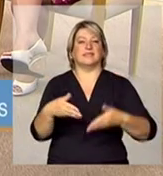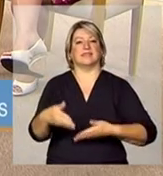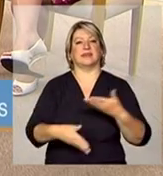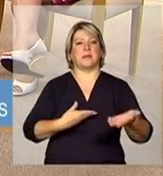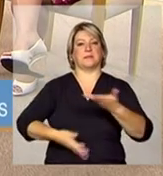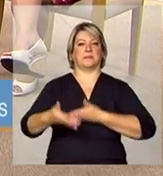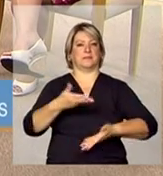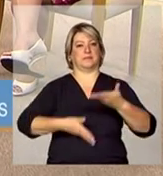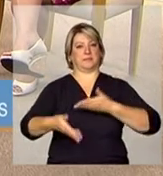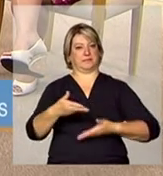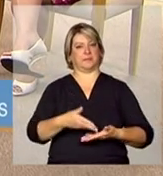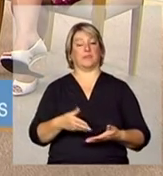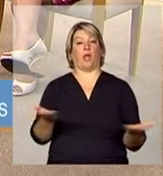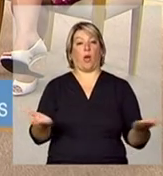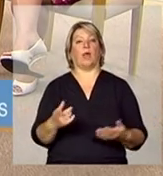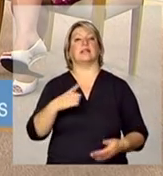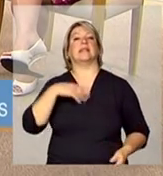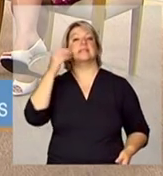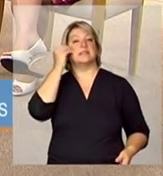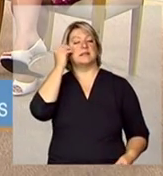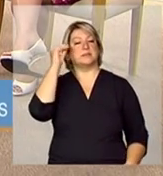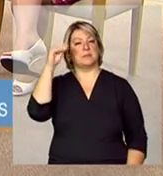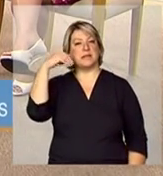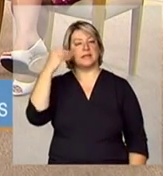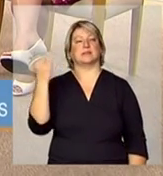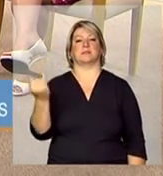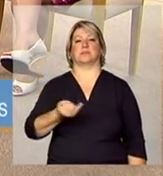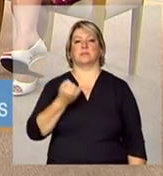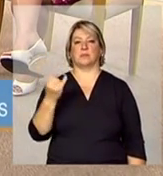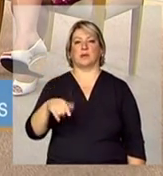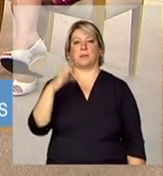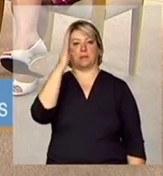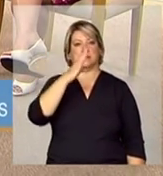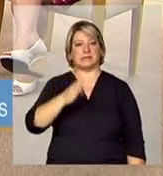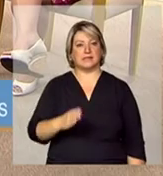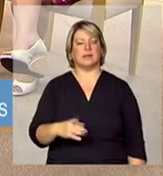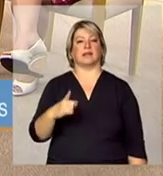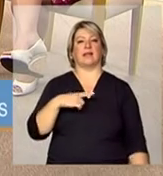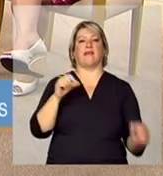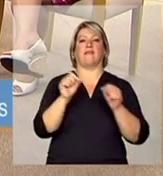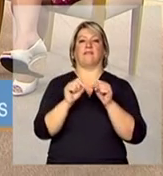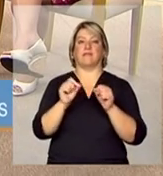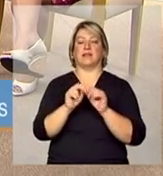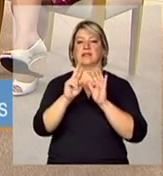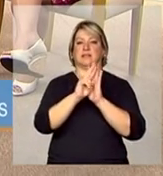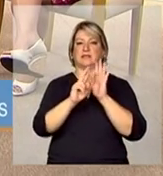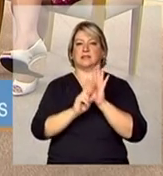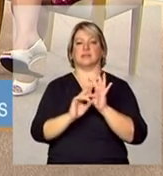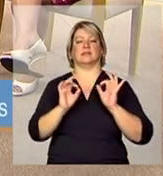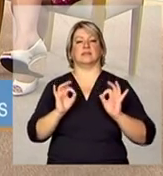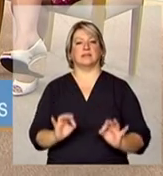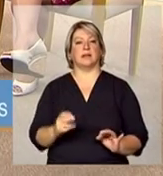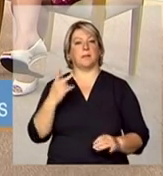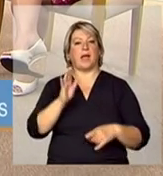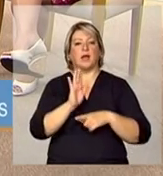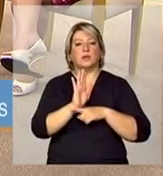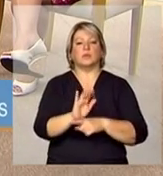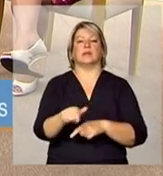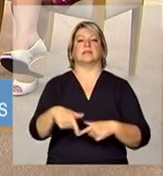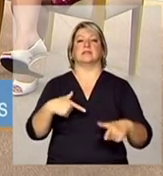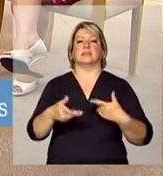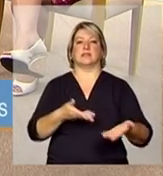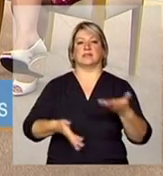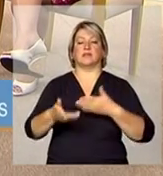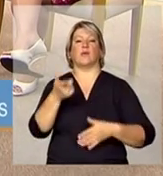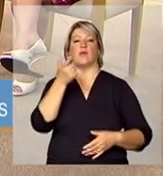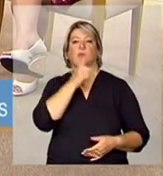hoje experiências muito bem sucedidas no Brasil e que estão construindo padrões sim para guiar os serviços e para a gente